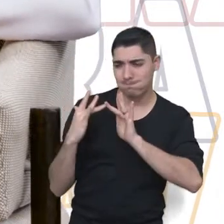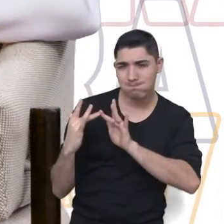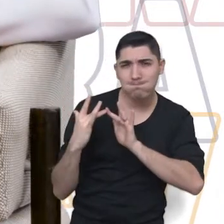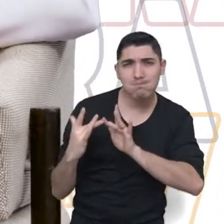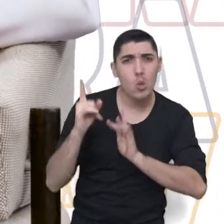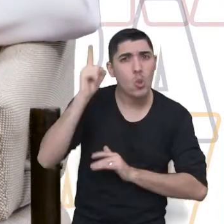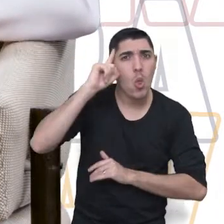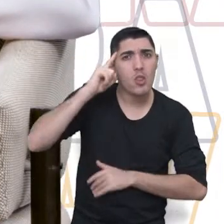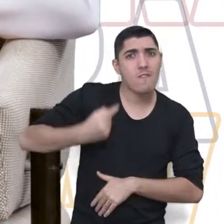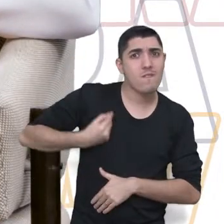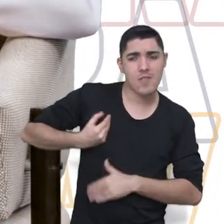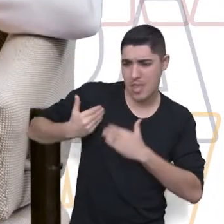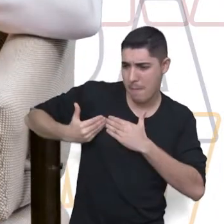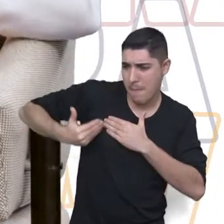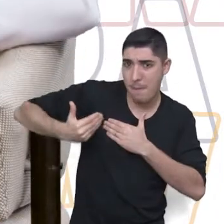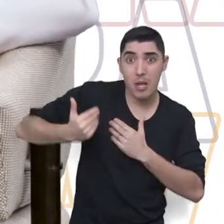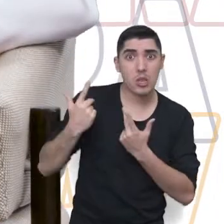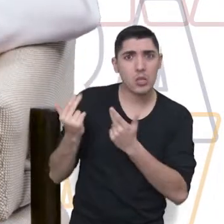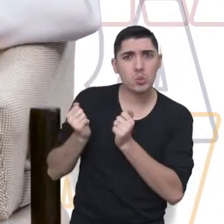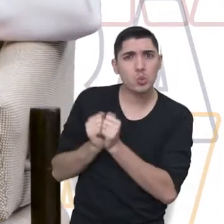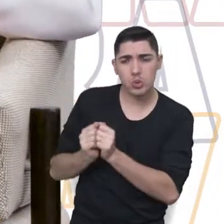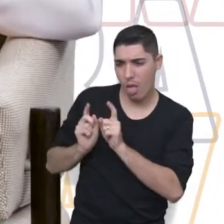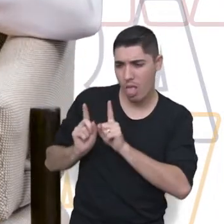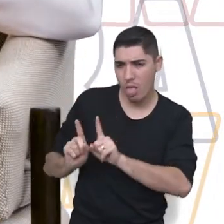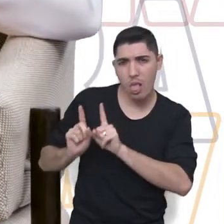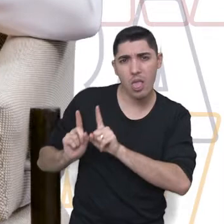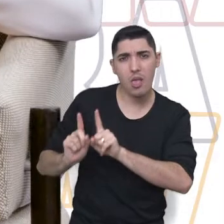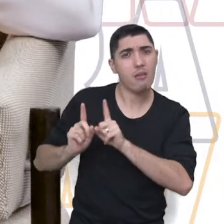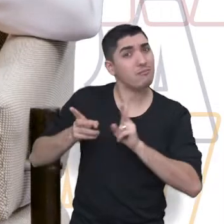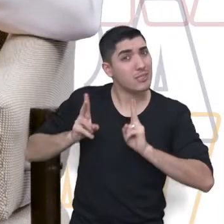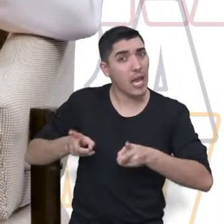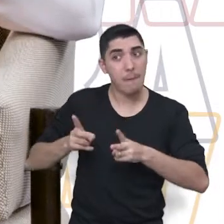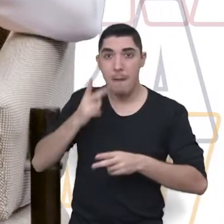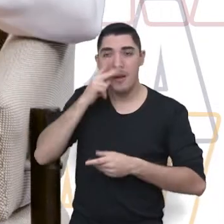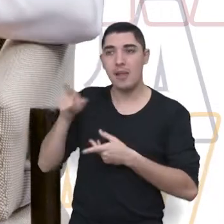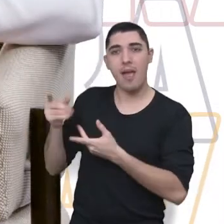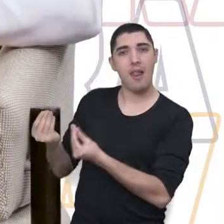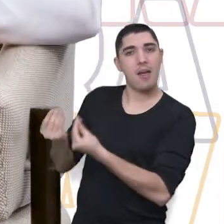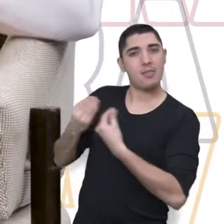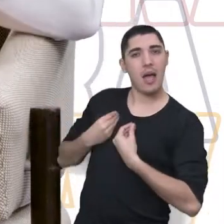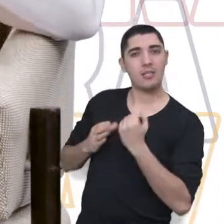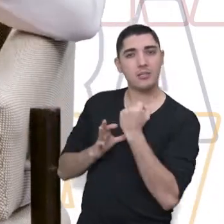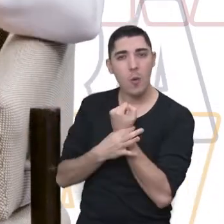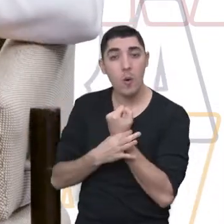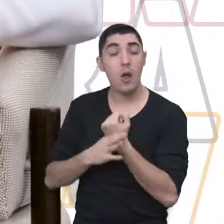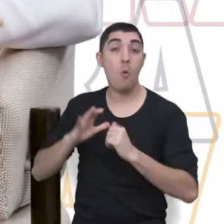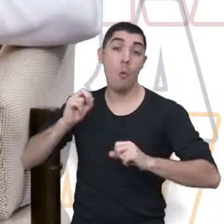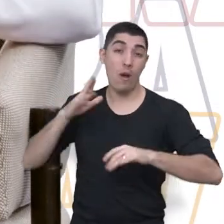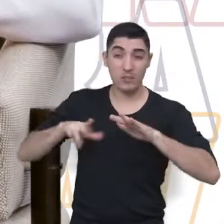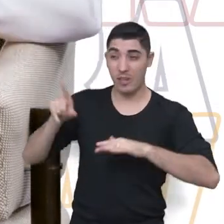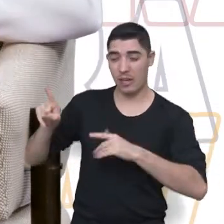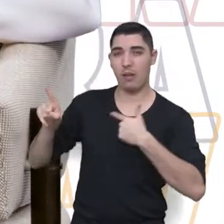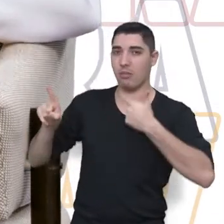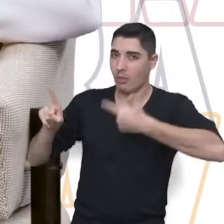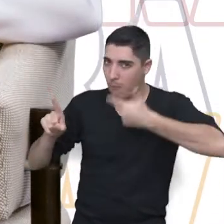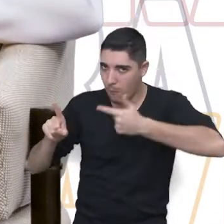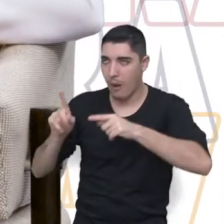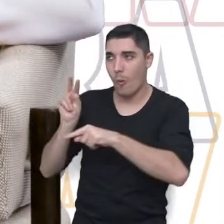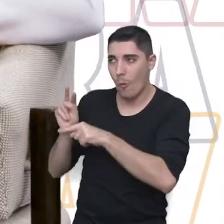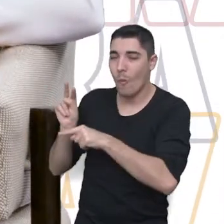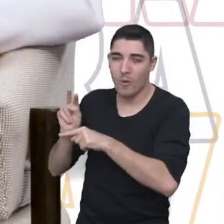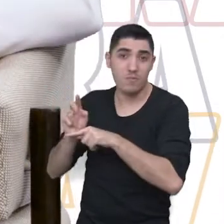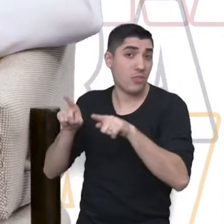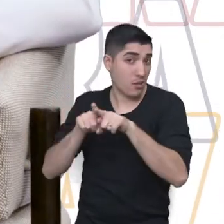vivência diária, com quem eu tinha uma rotina, com alguém que me dava, às vezes, segurança, ou às vezes, até quem me dava trabalho mesmo, né?